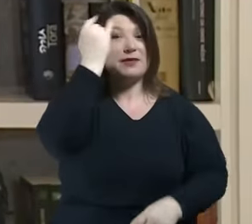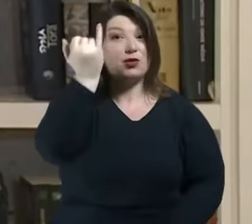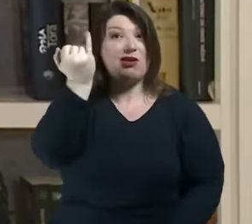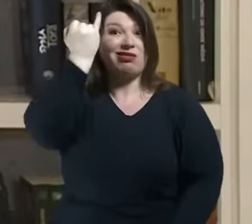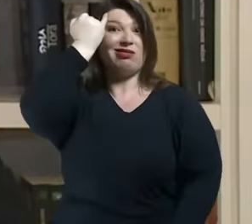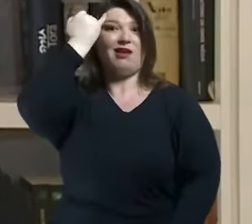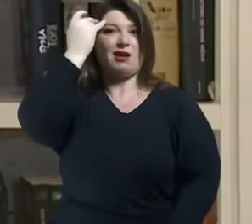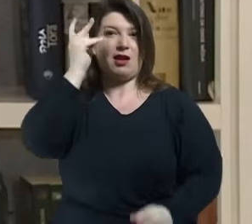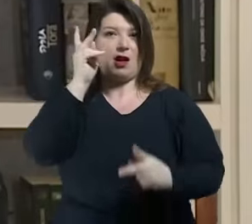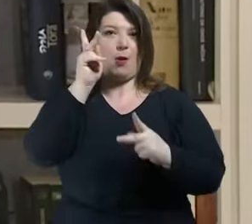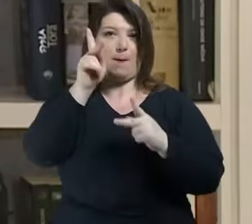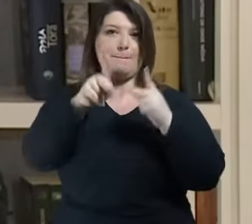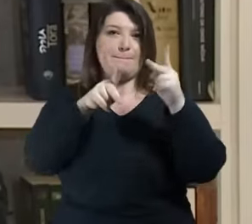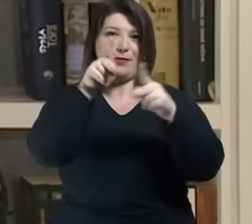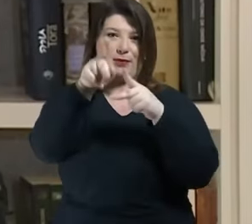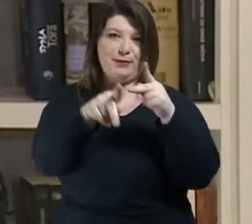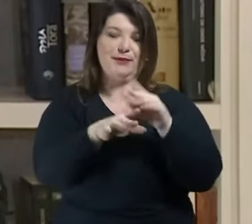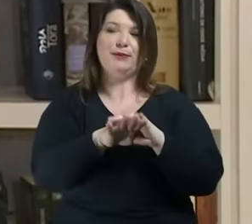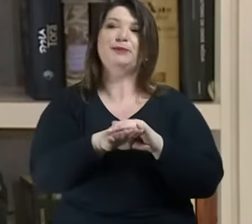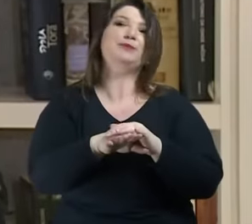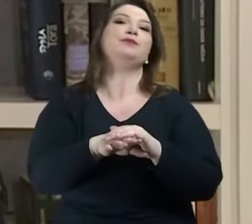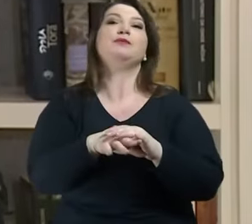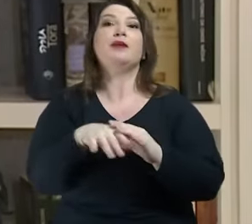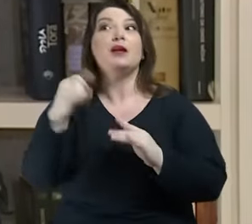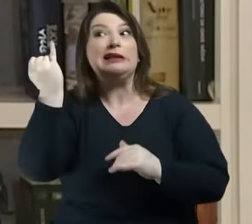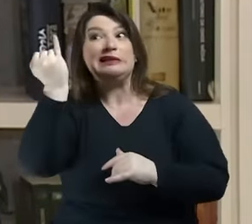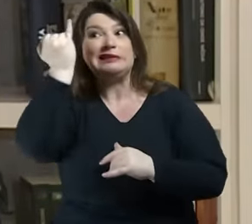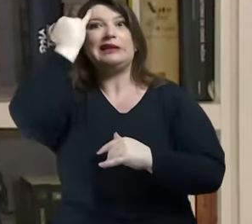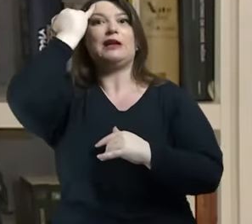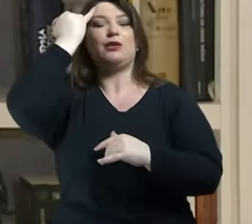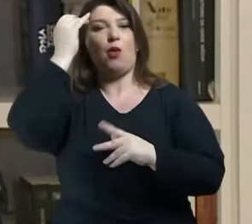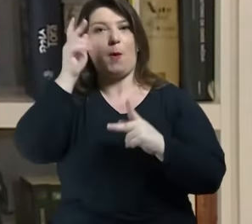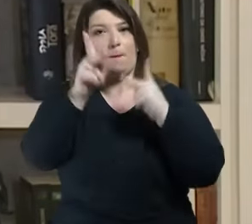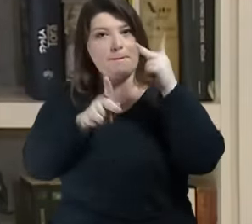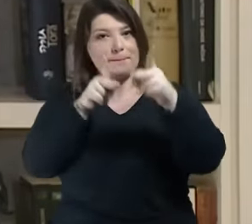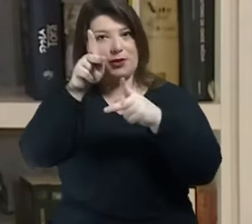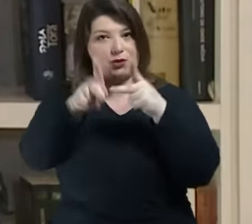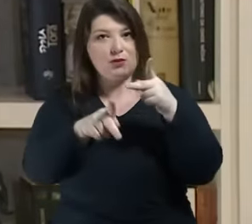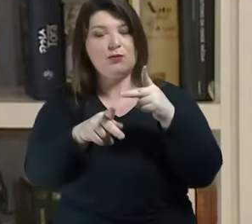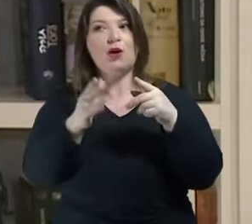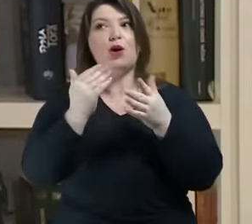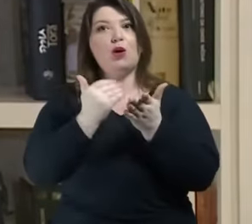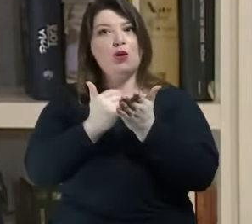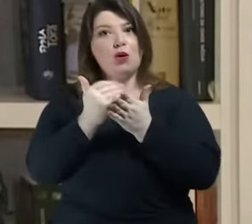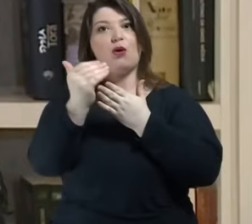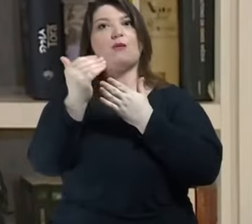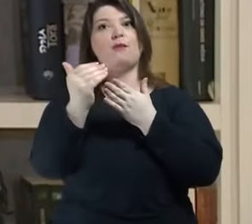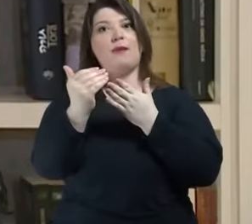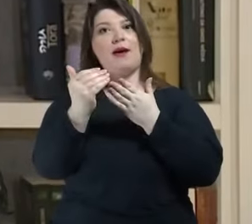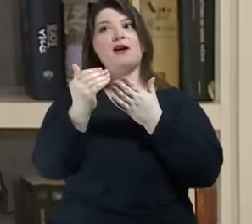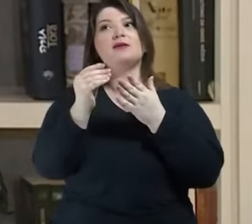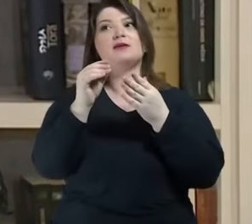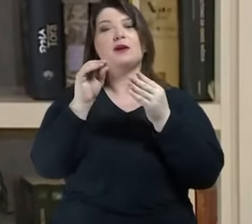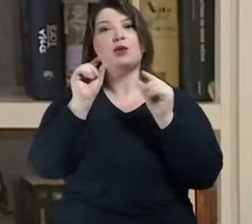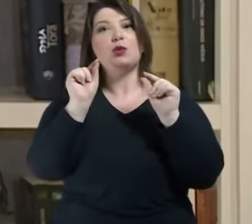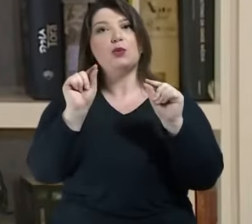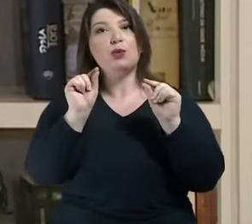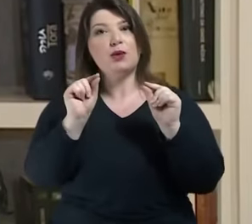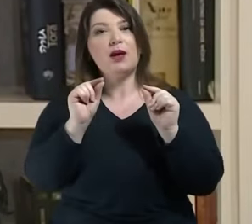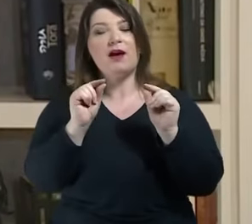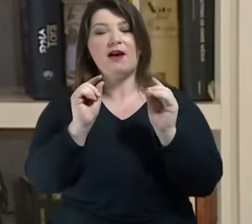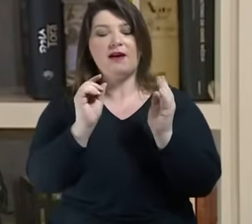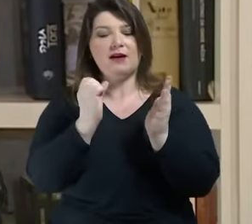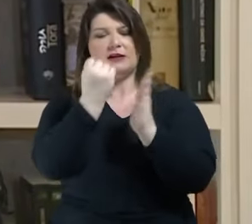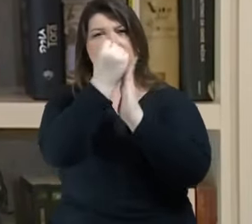Esses intelectuais públicos começam a dar lugar no fim do século XX e principalmente no